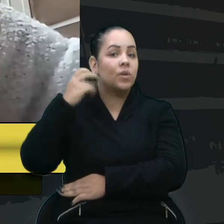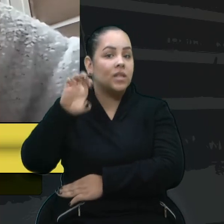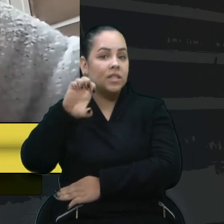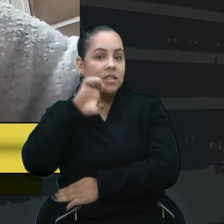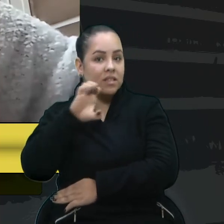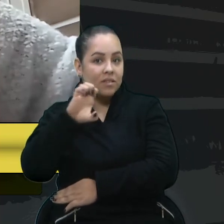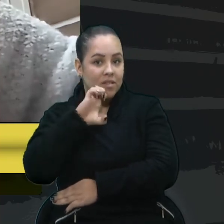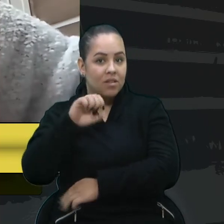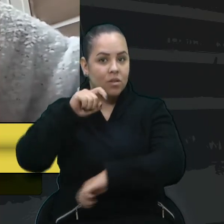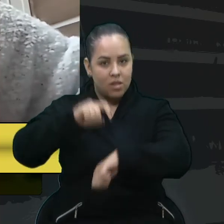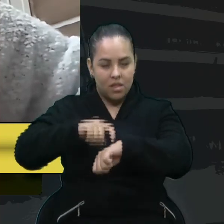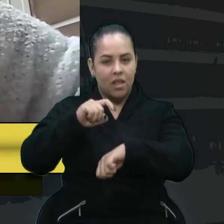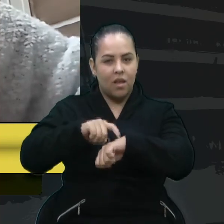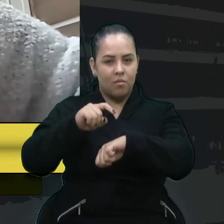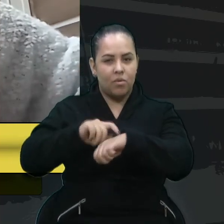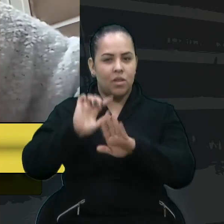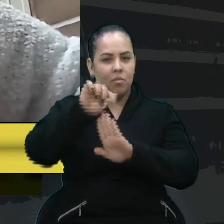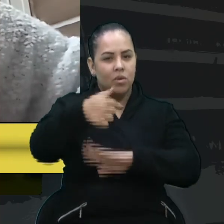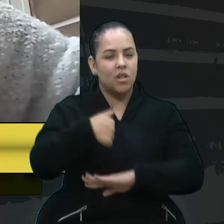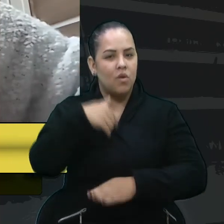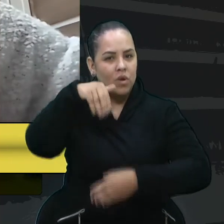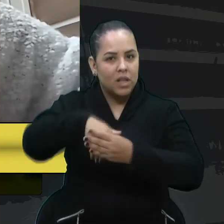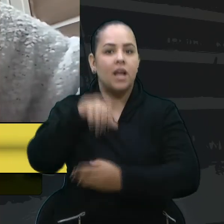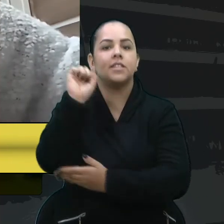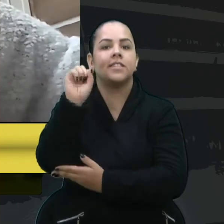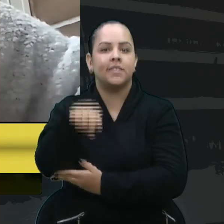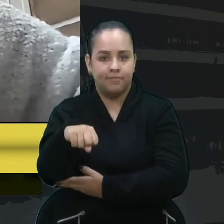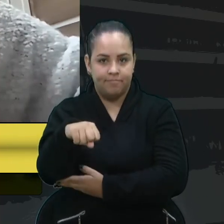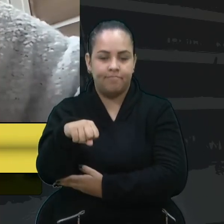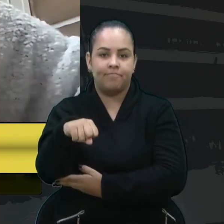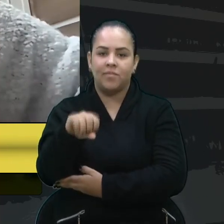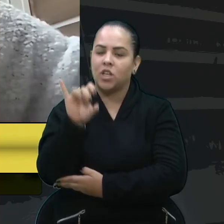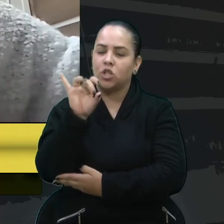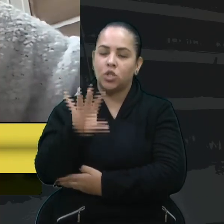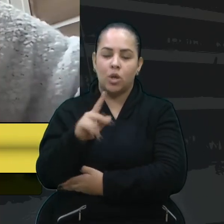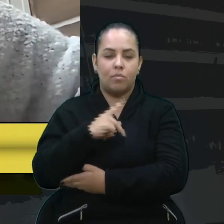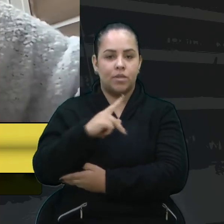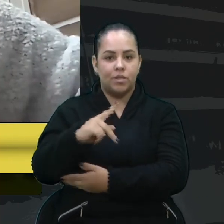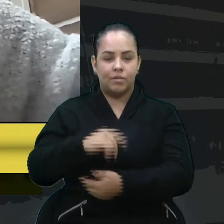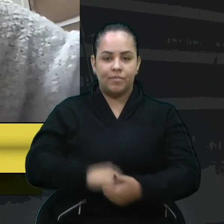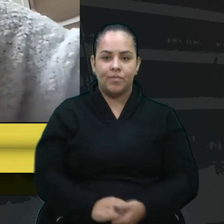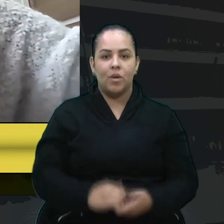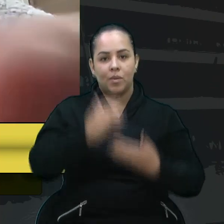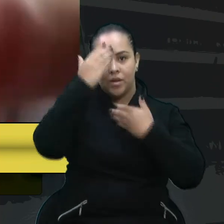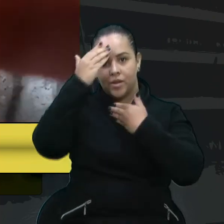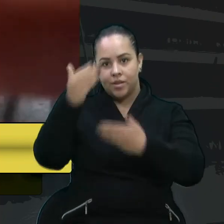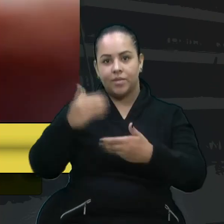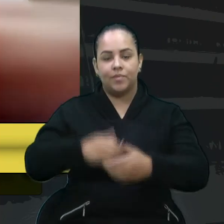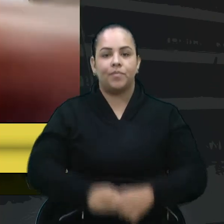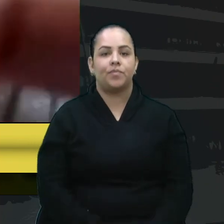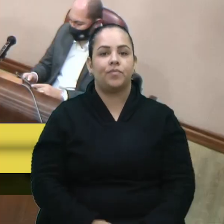no momento oportuno, votarei favorável à moção. Era isso, senhor presidente. Muito obrigada.